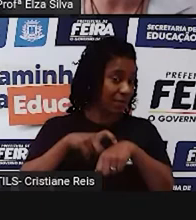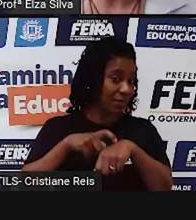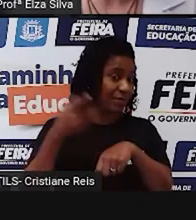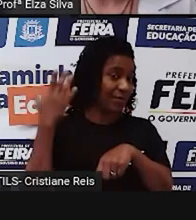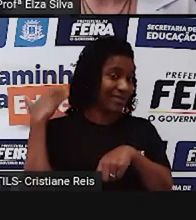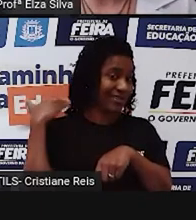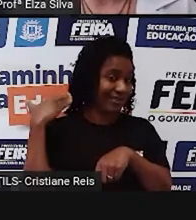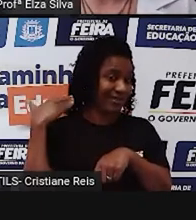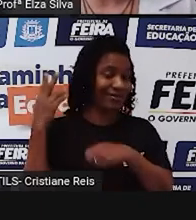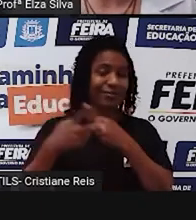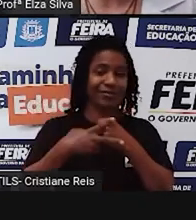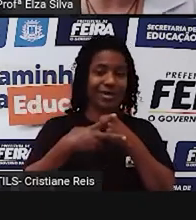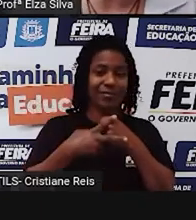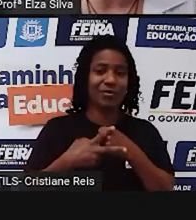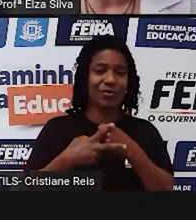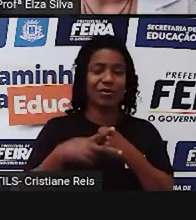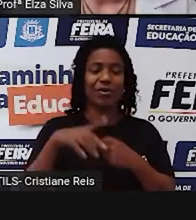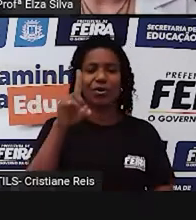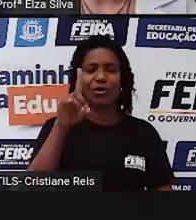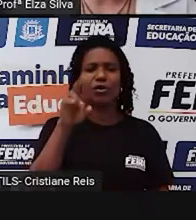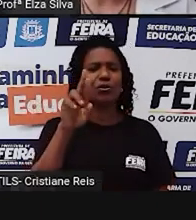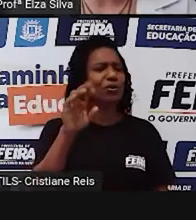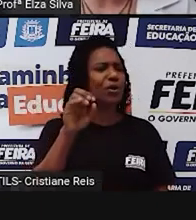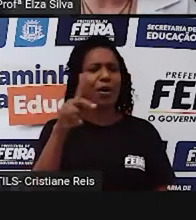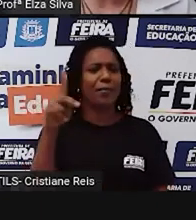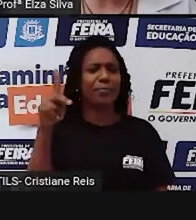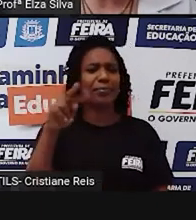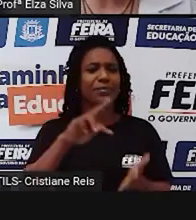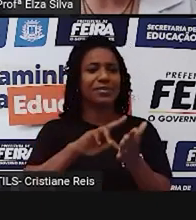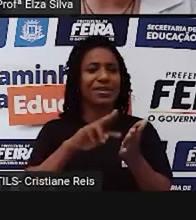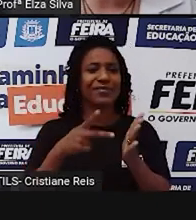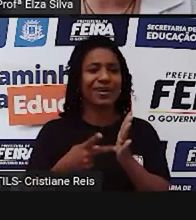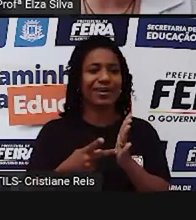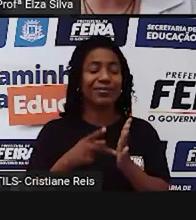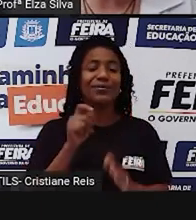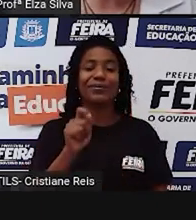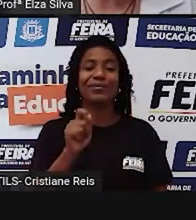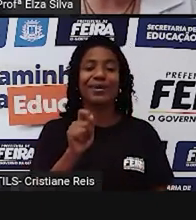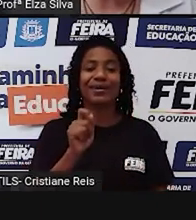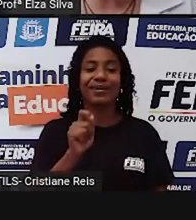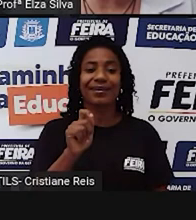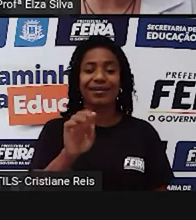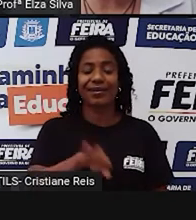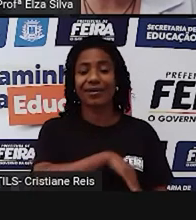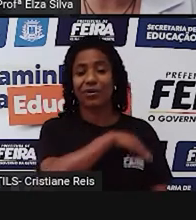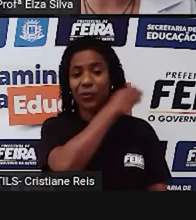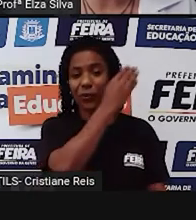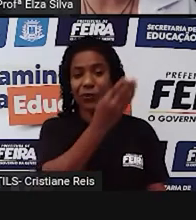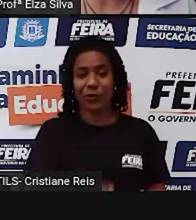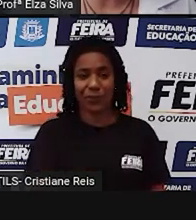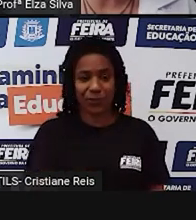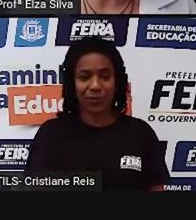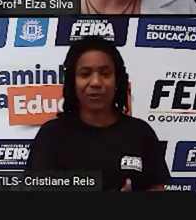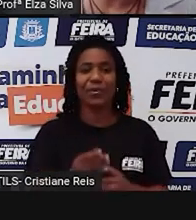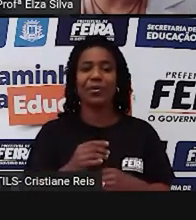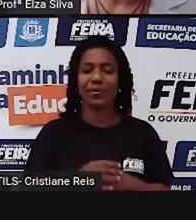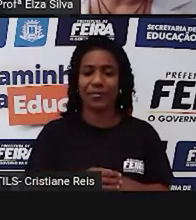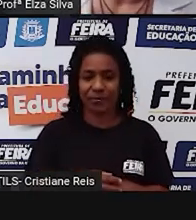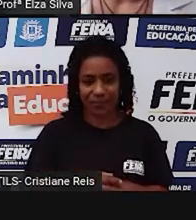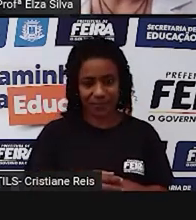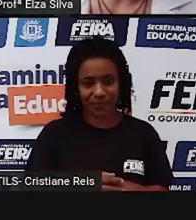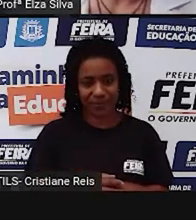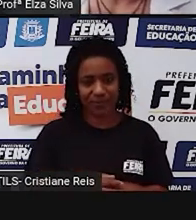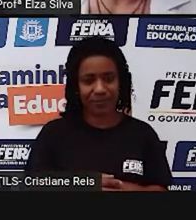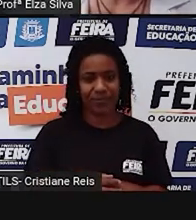Neste caso, é derrubar. Observe o mesmo fenômeno, consoante, vogal, consoante. Então, o que vamos fazer?